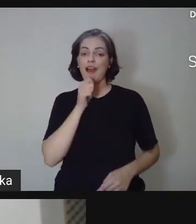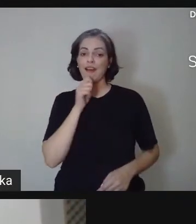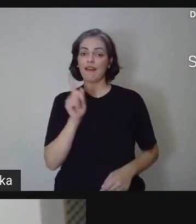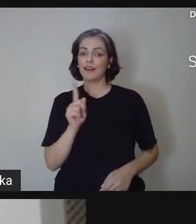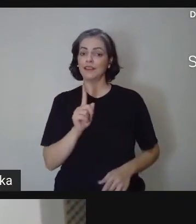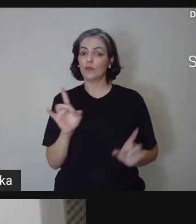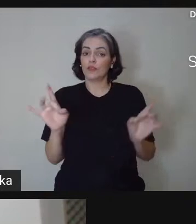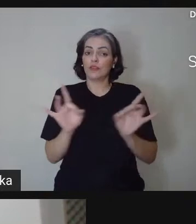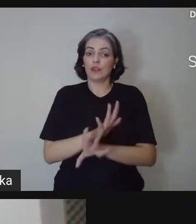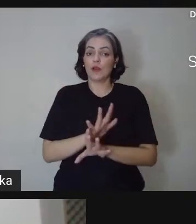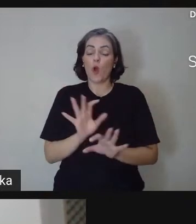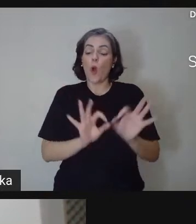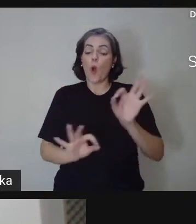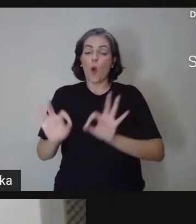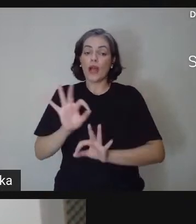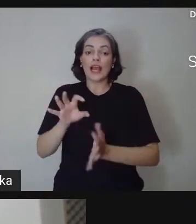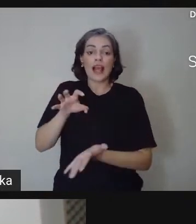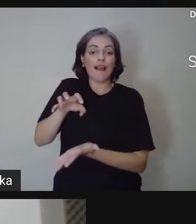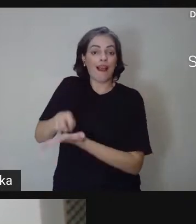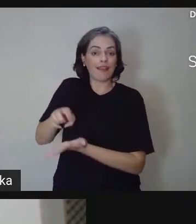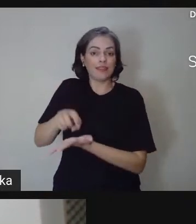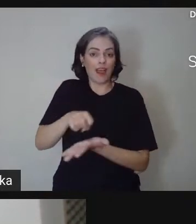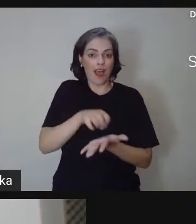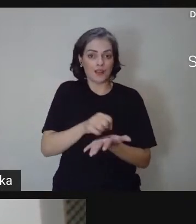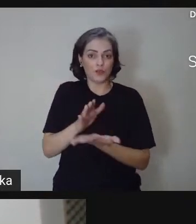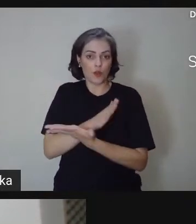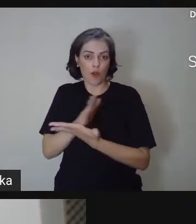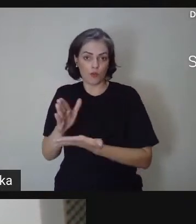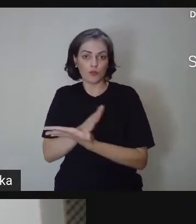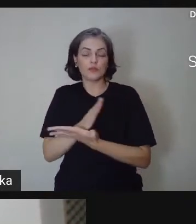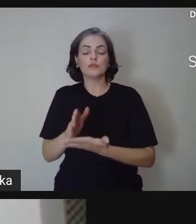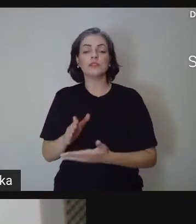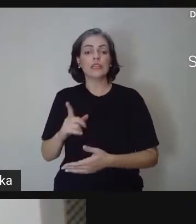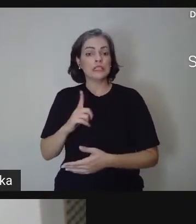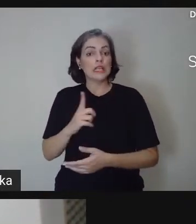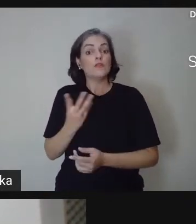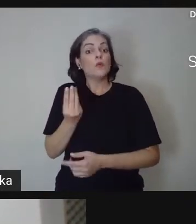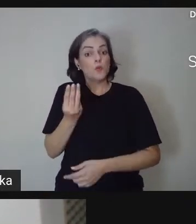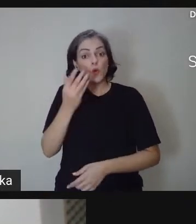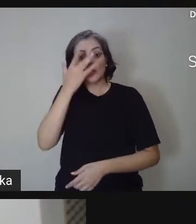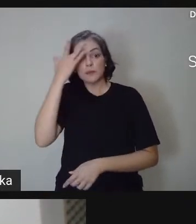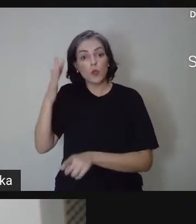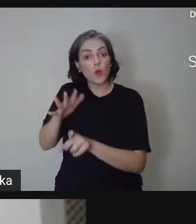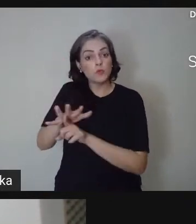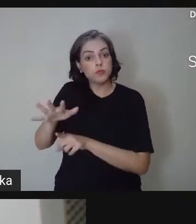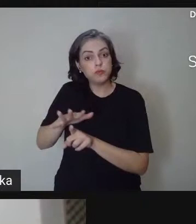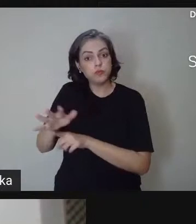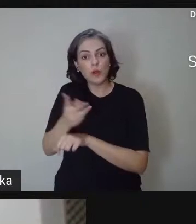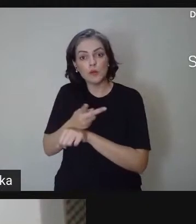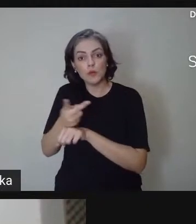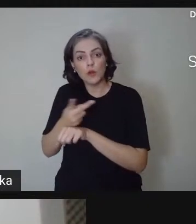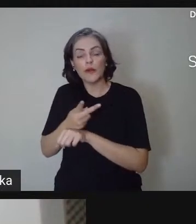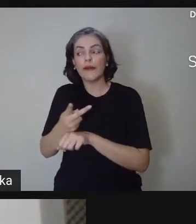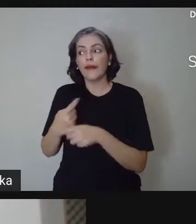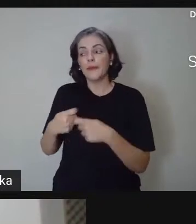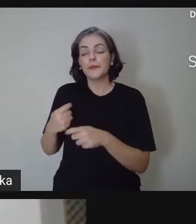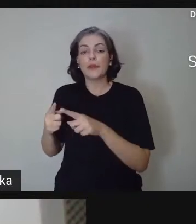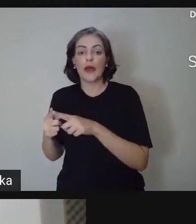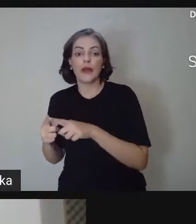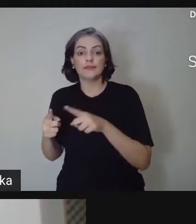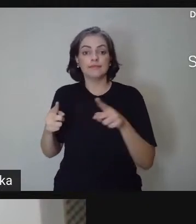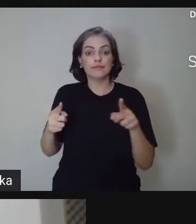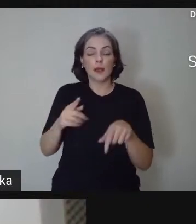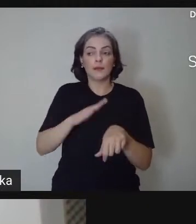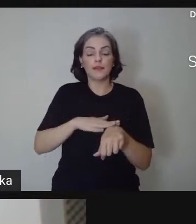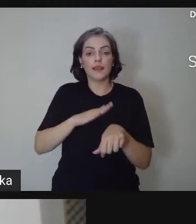cadastro, nós tivemos uma procura grande, mas também tivemos que estender o calendário de